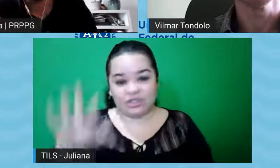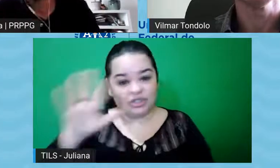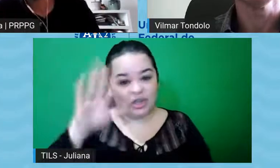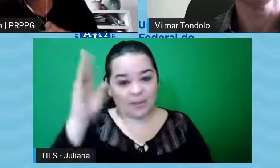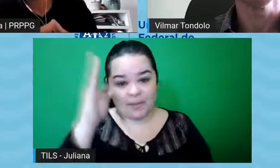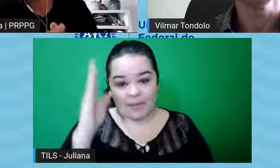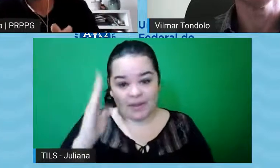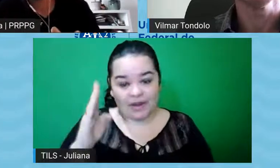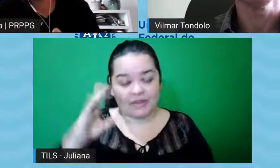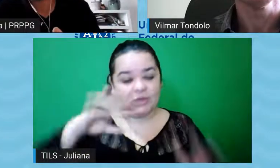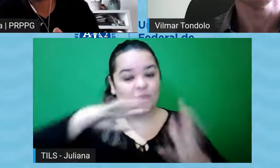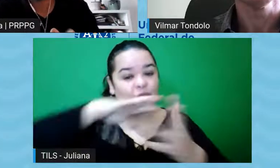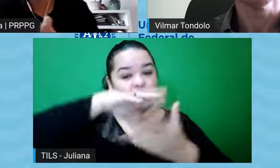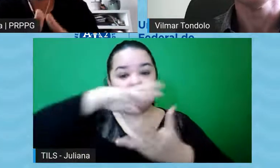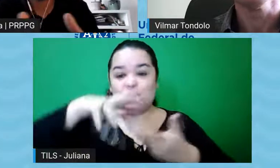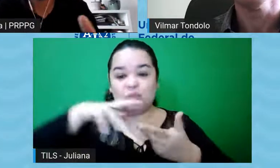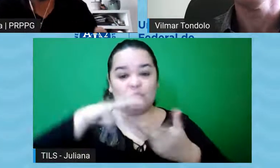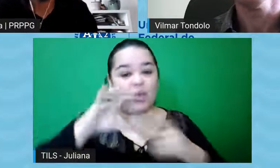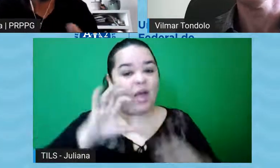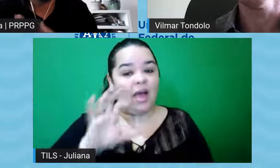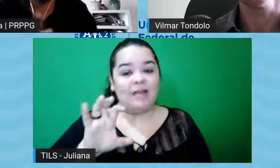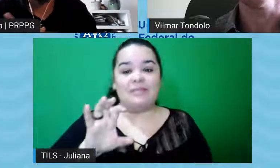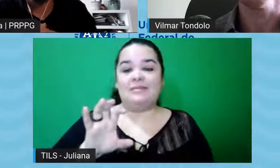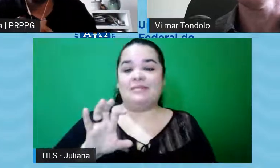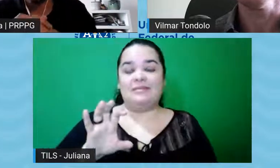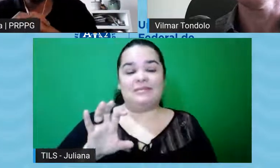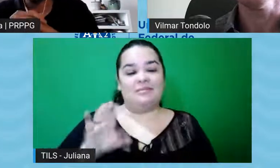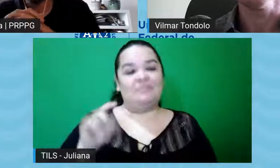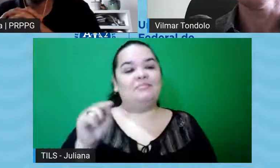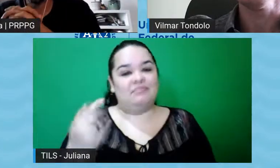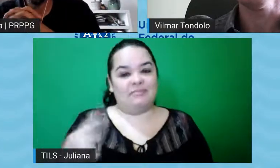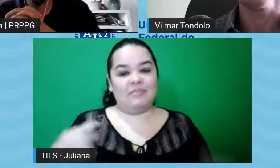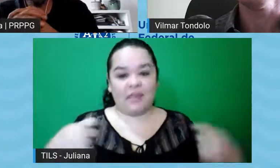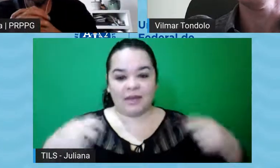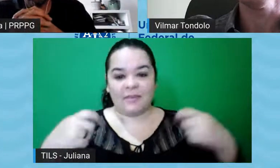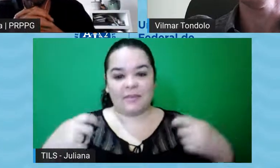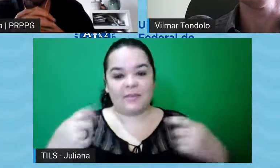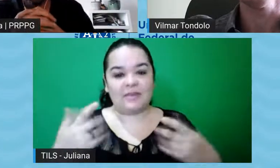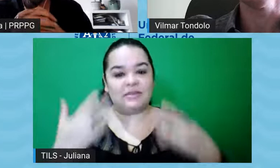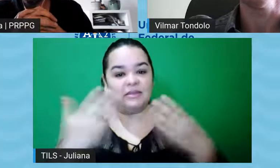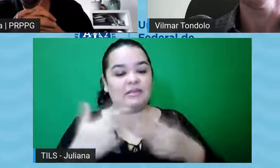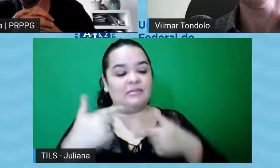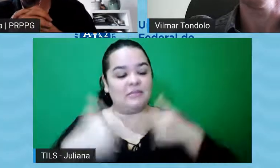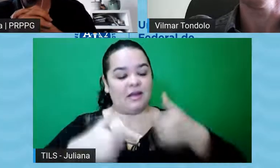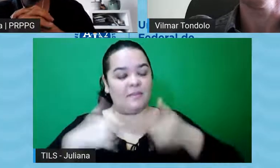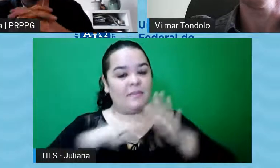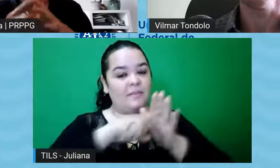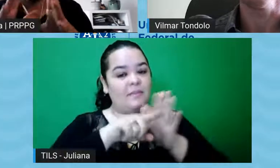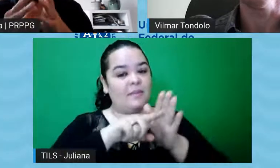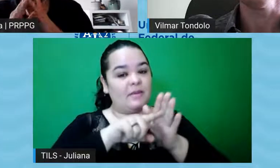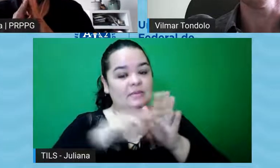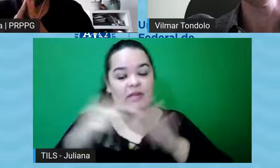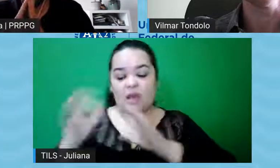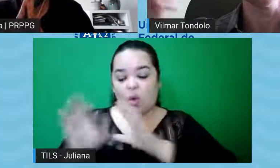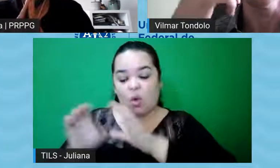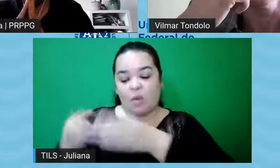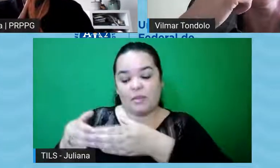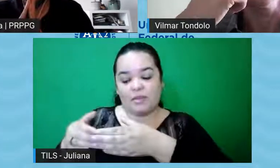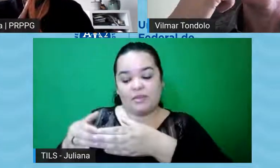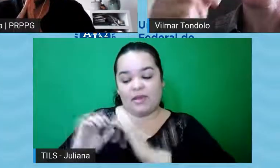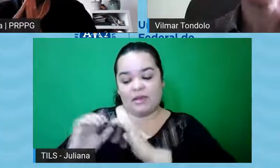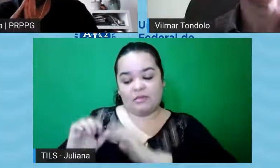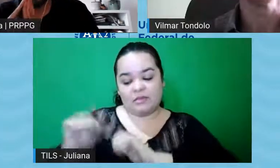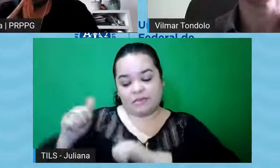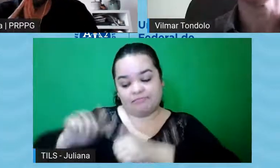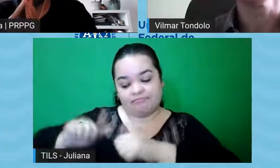mundo, né, mas pra que a gente comece, então, a submeter os trabalhos de pesquisa à apreciação de comitês de ética, acho que a